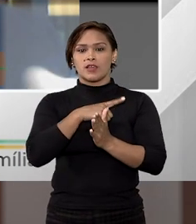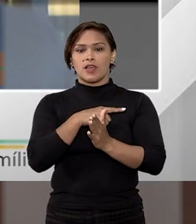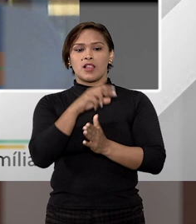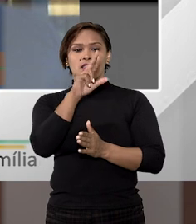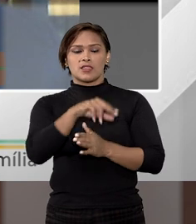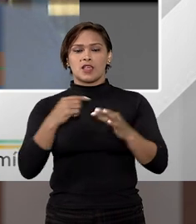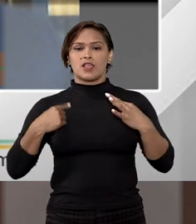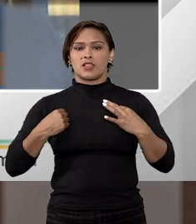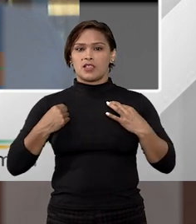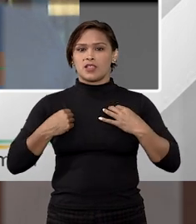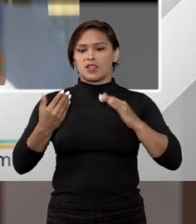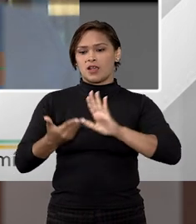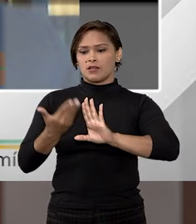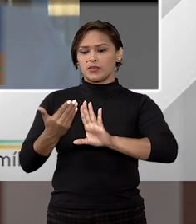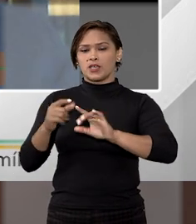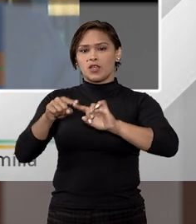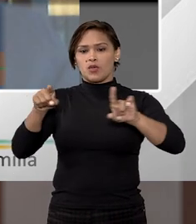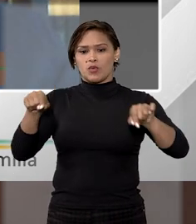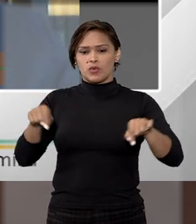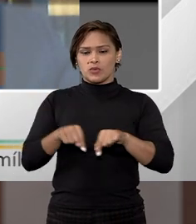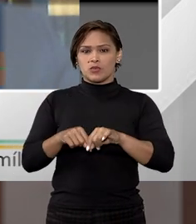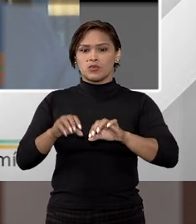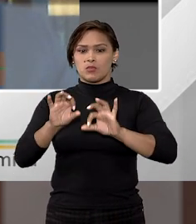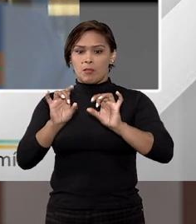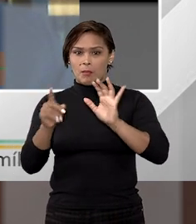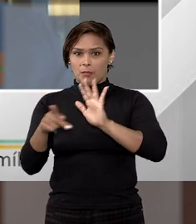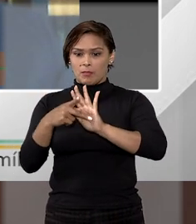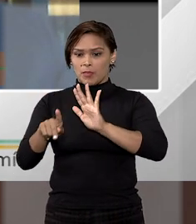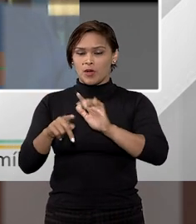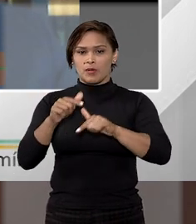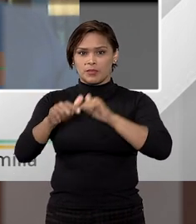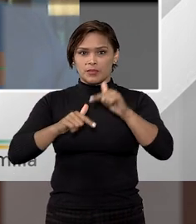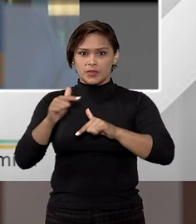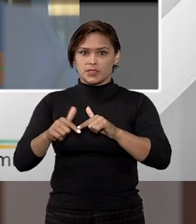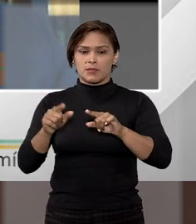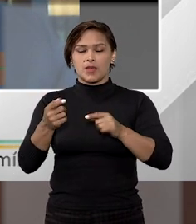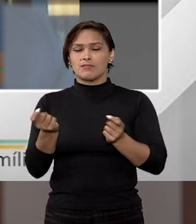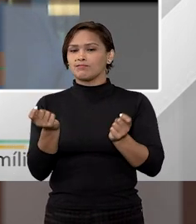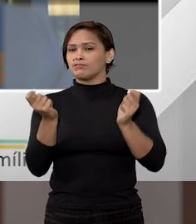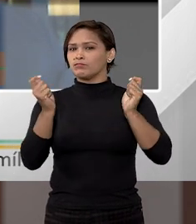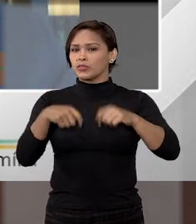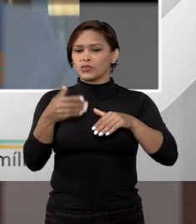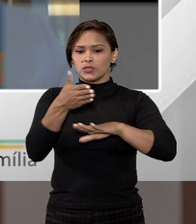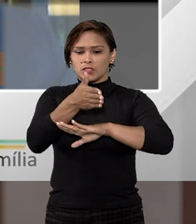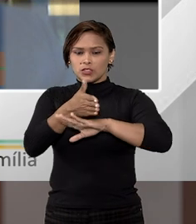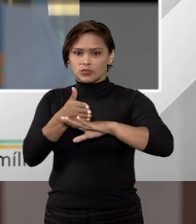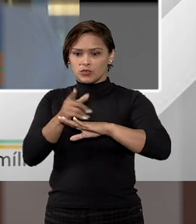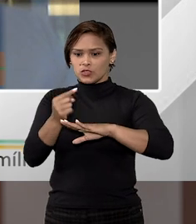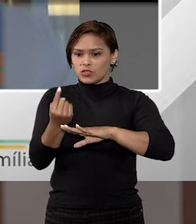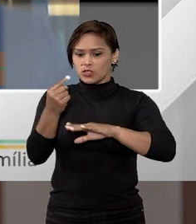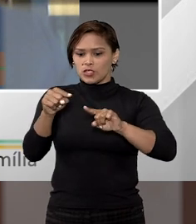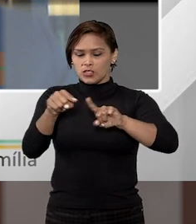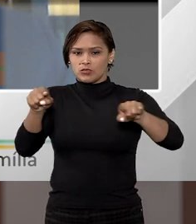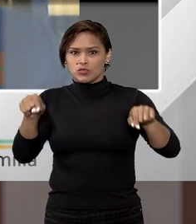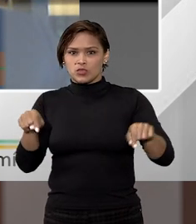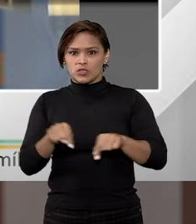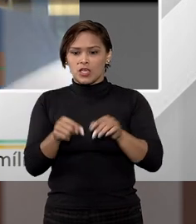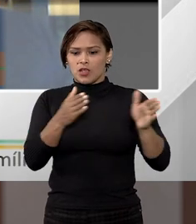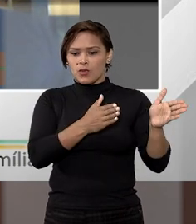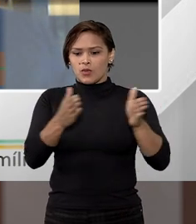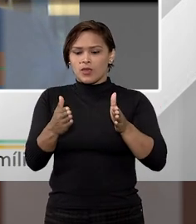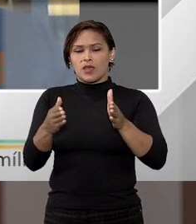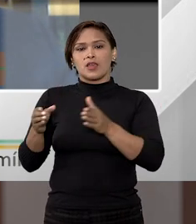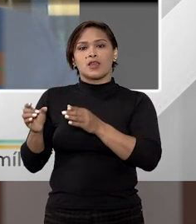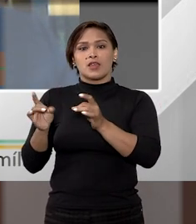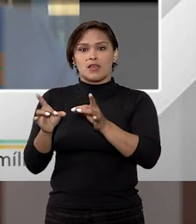tem lá no quintal dela uma edícula onde ela realiza esses serviços. É impossível dividir dentro de um terreno o que é a